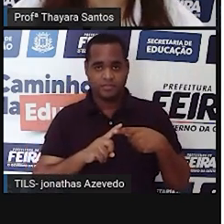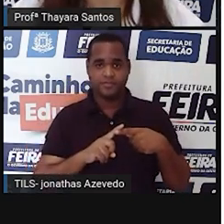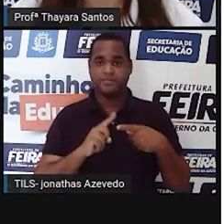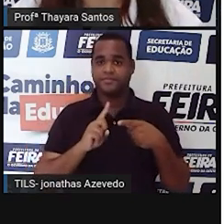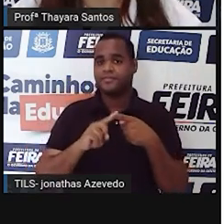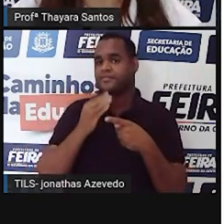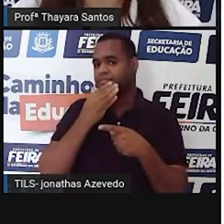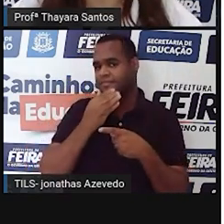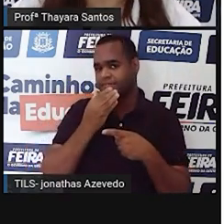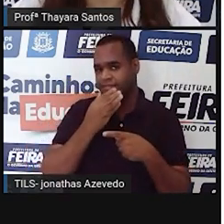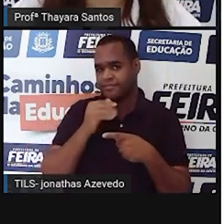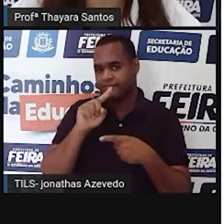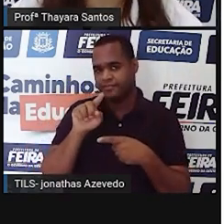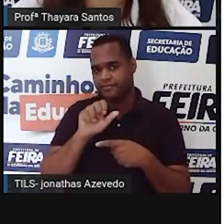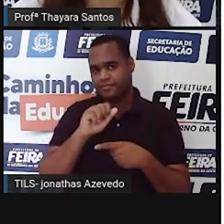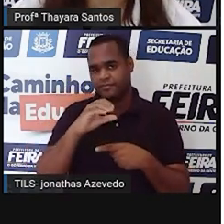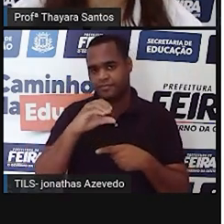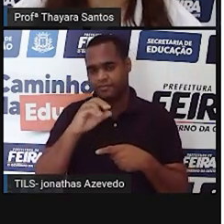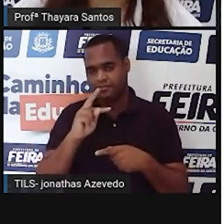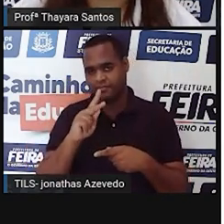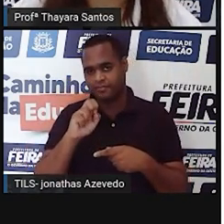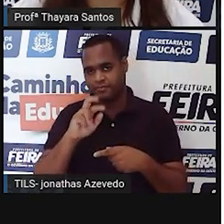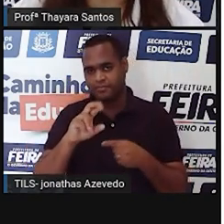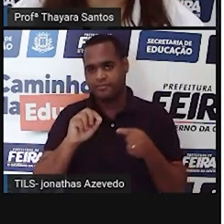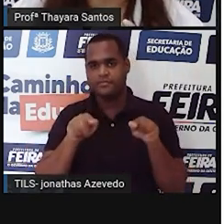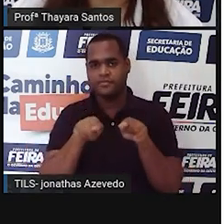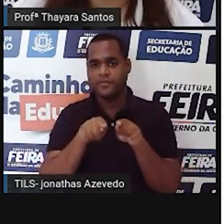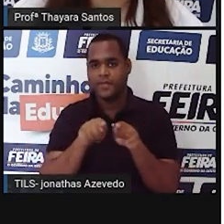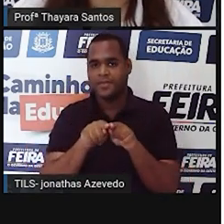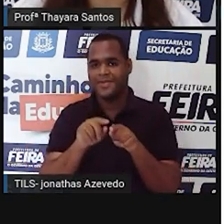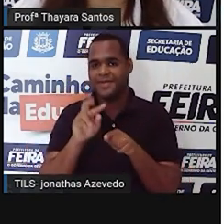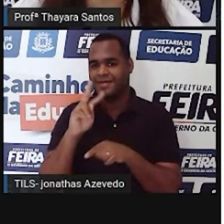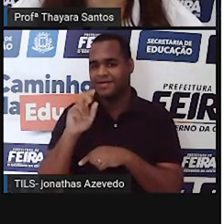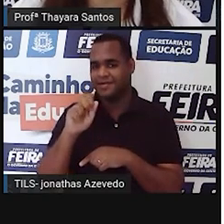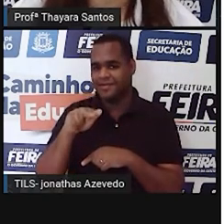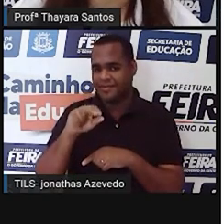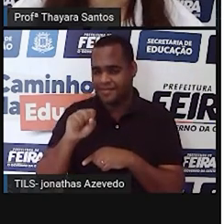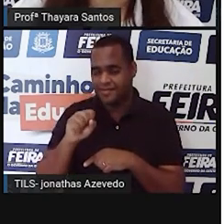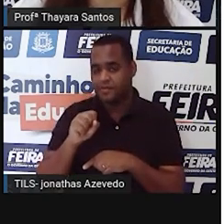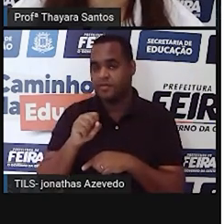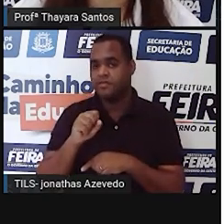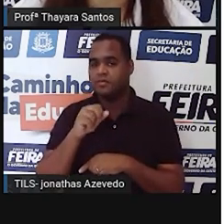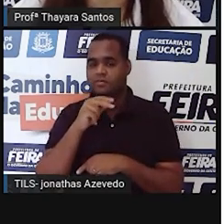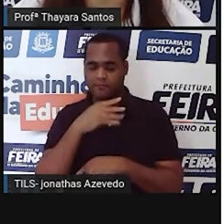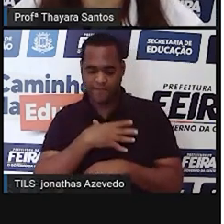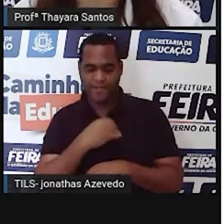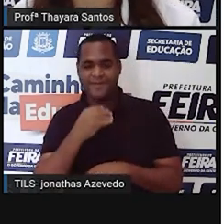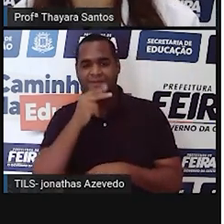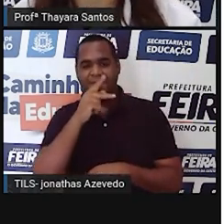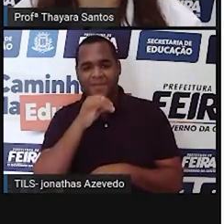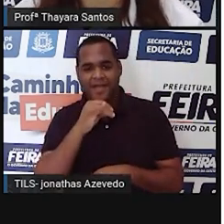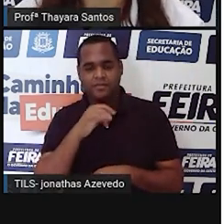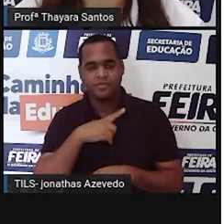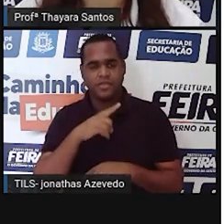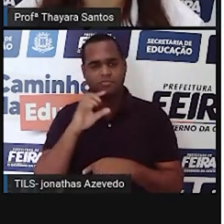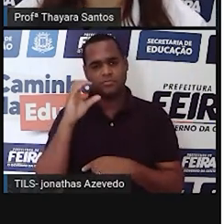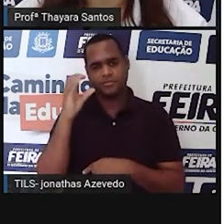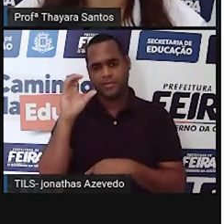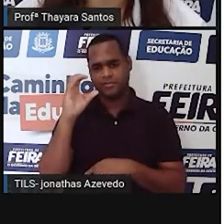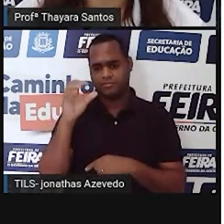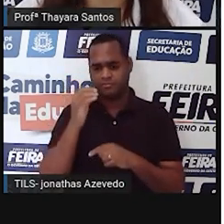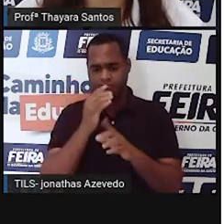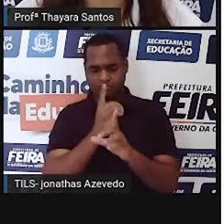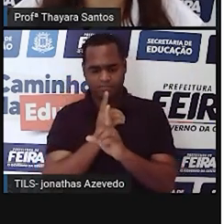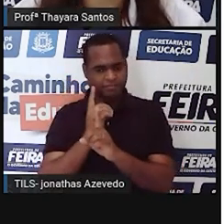Janssen e o pai dele, o Hans Janssen. Só que naquela época eles não usavam esse microscópio para fins científicos.